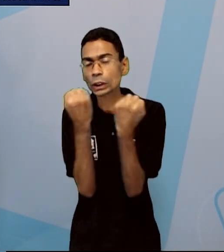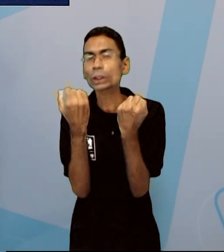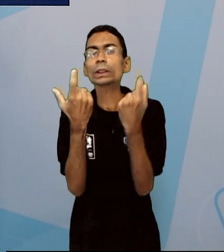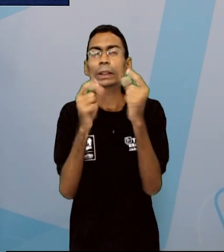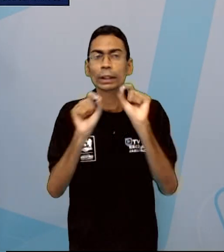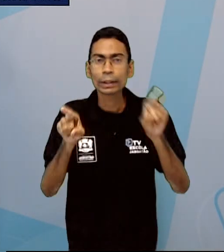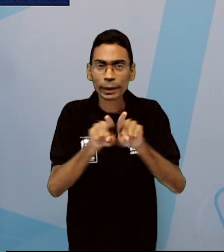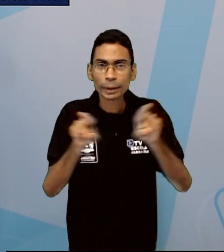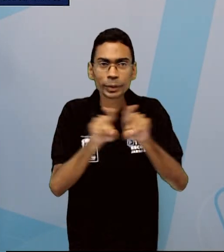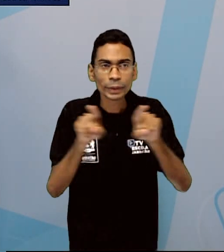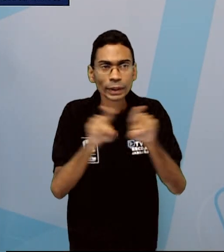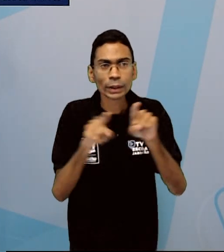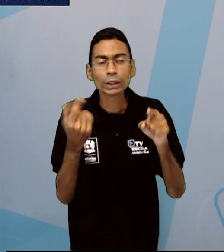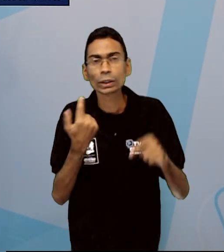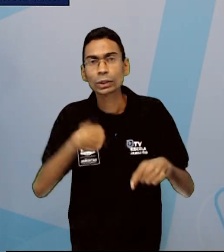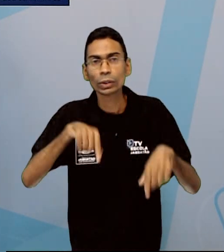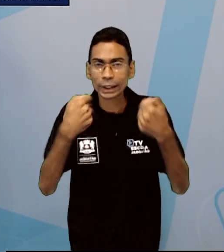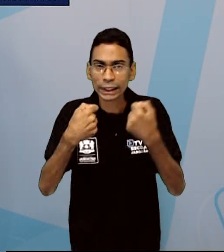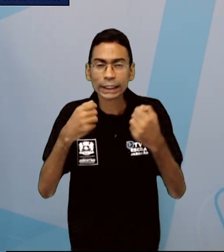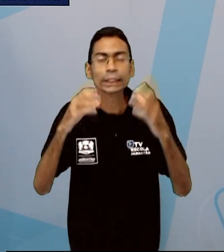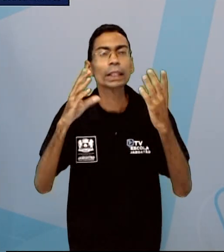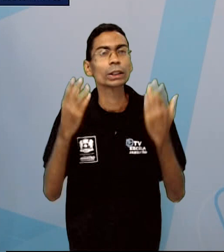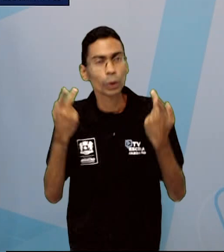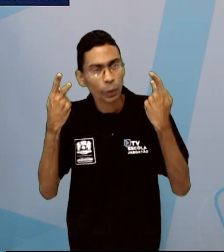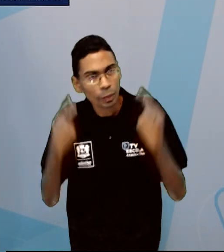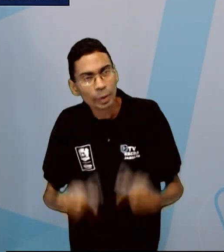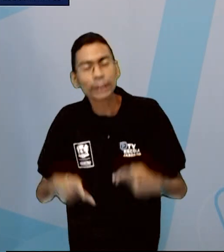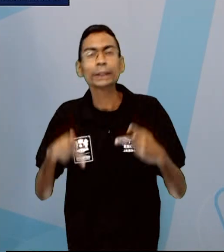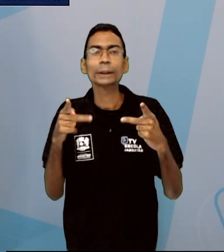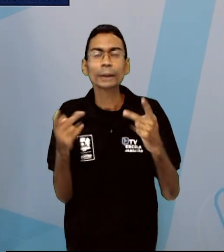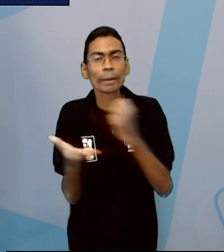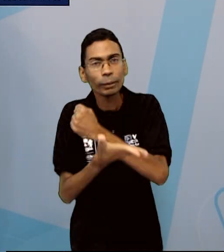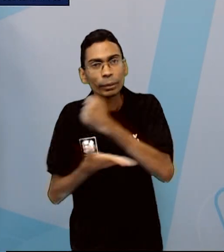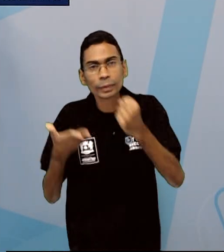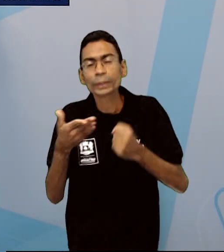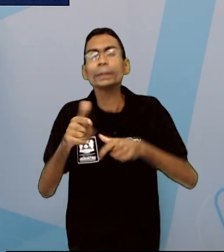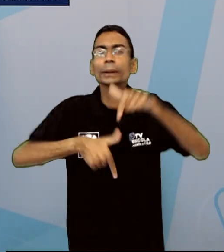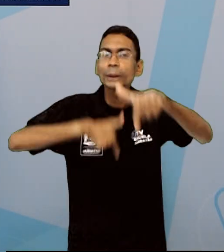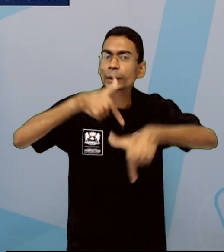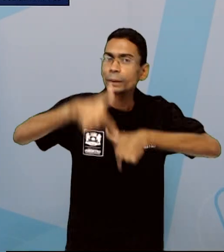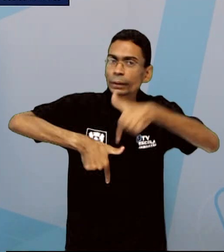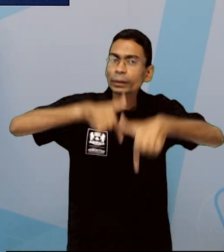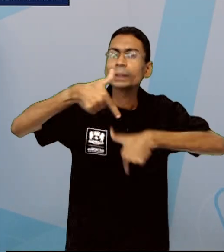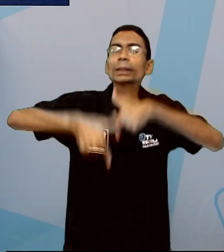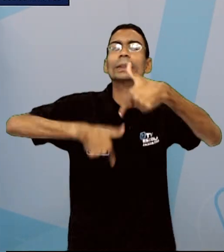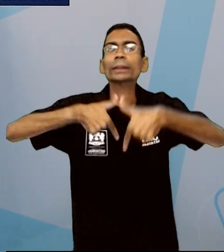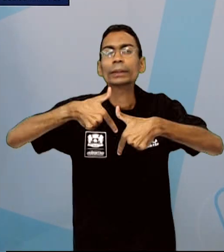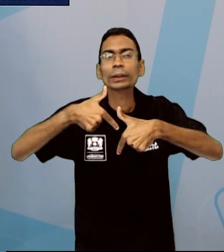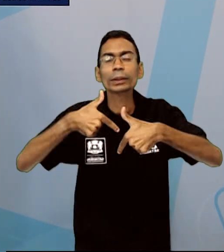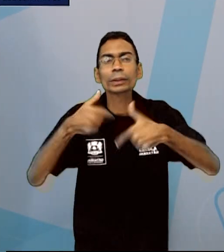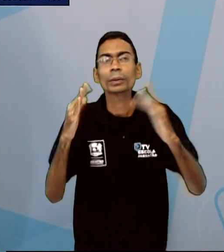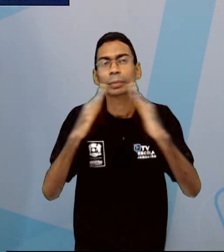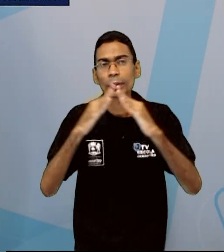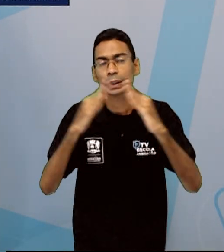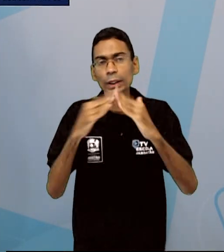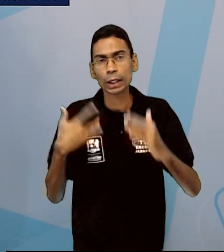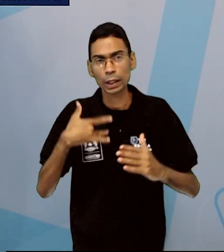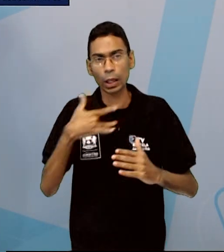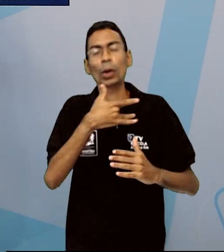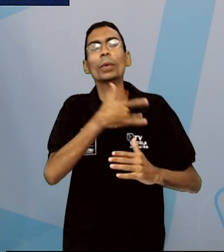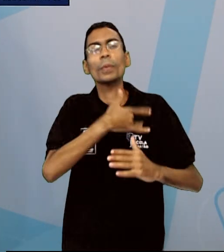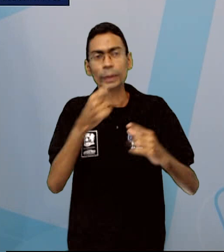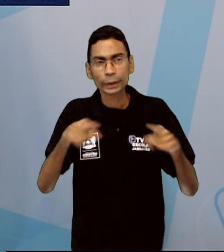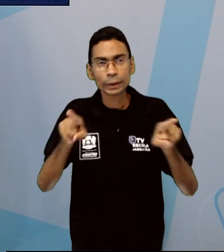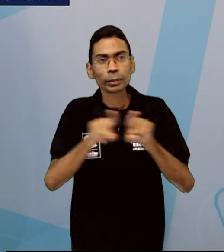necessidades humanas básicas atendidas, como trabalho, educação, moradia, saúde,